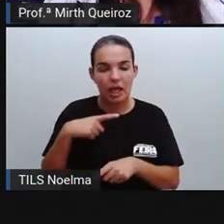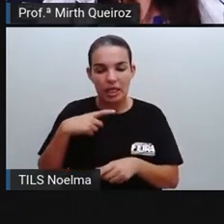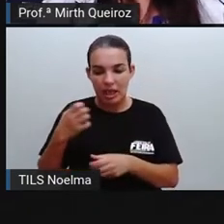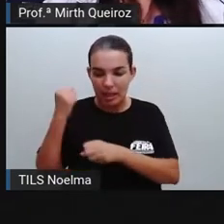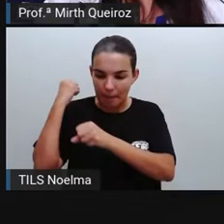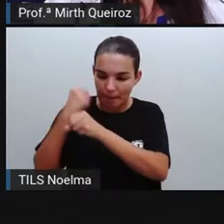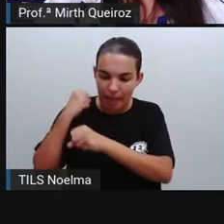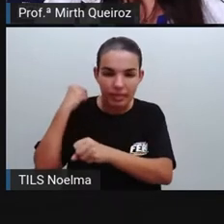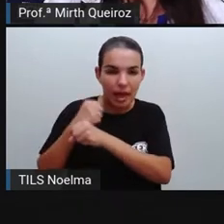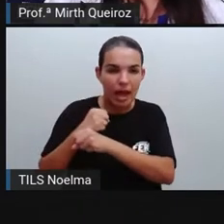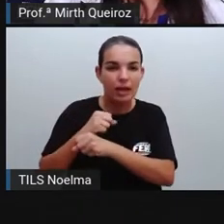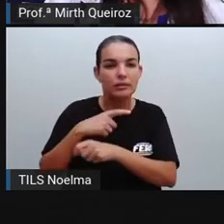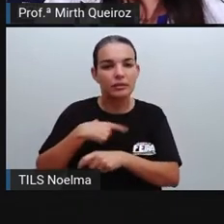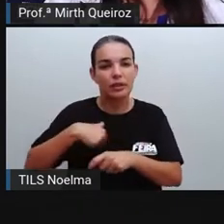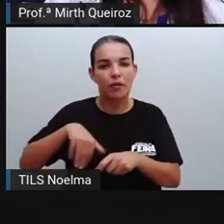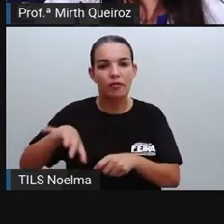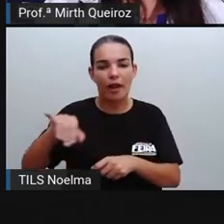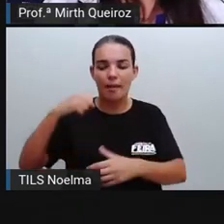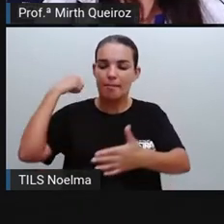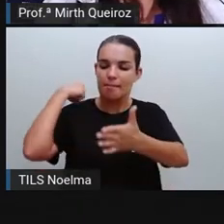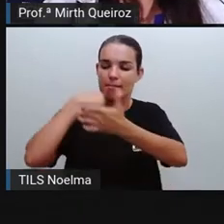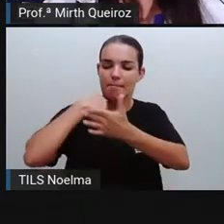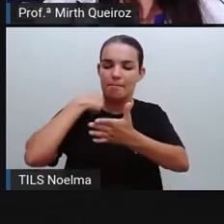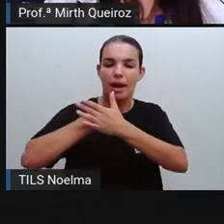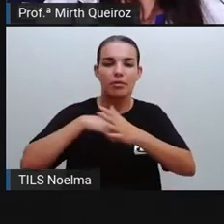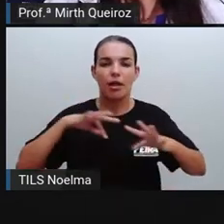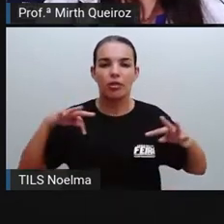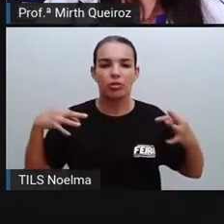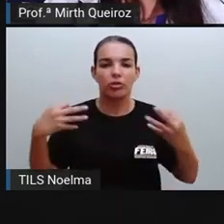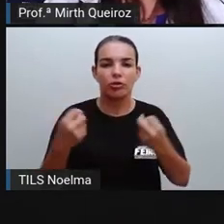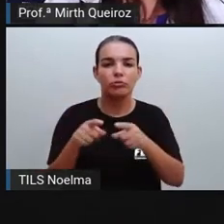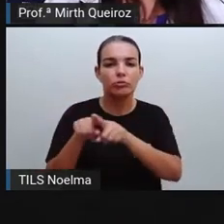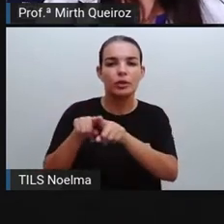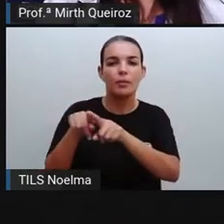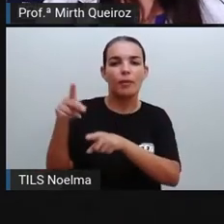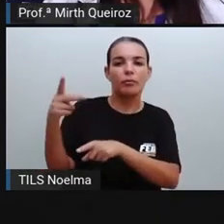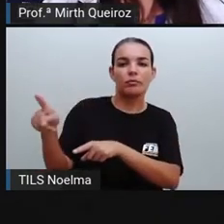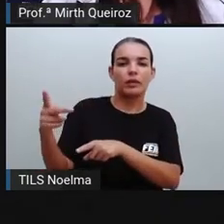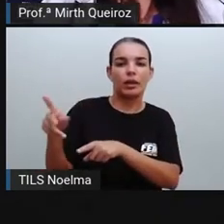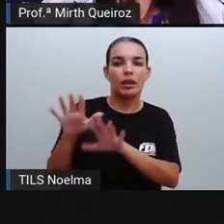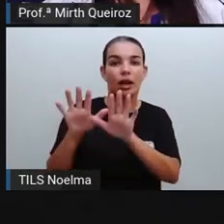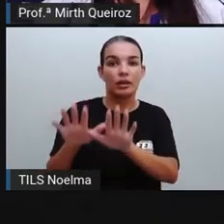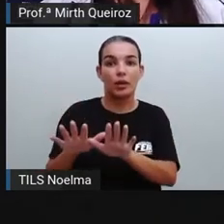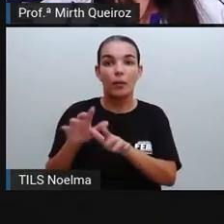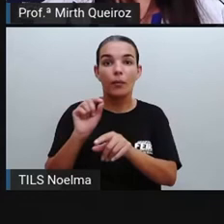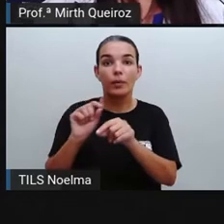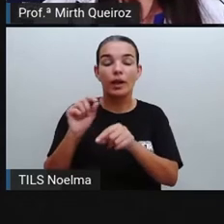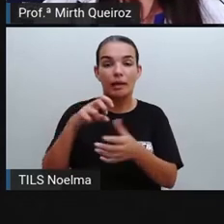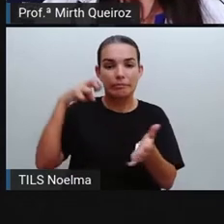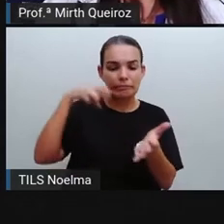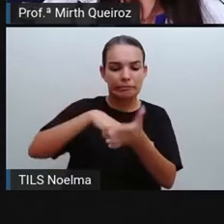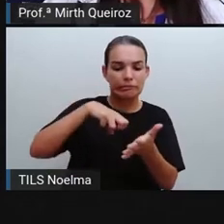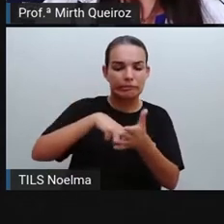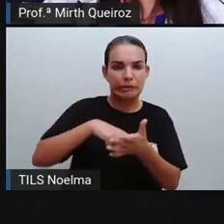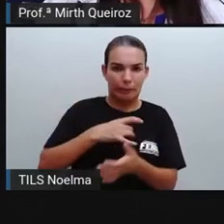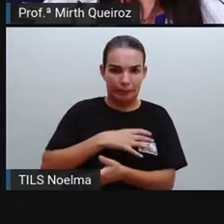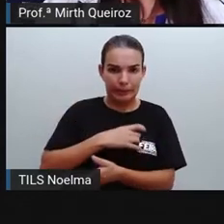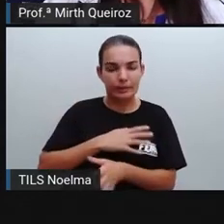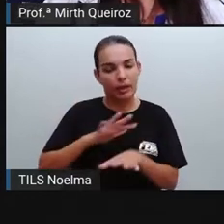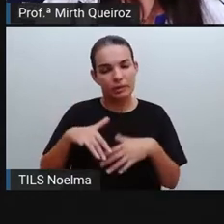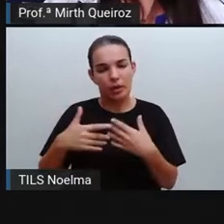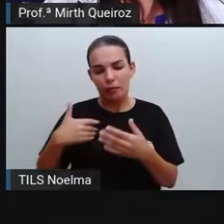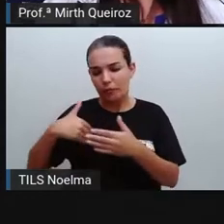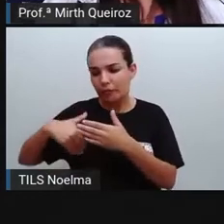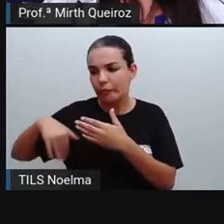Yara acaba matando os seus irmãos. Com medo de ser punida por sua tribo, Yara vai fugir, mas ela vai ser encontrada